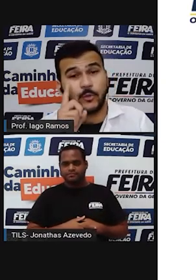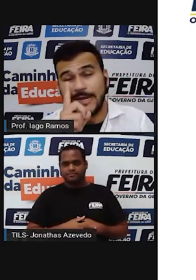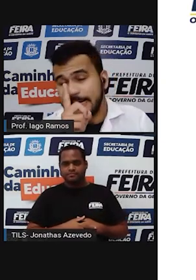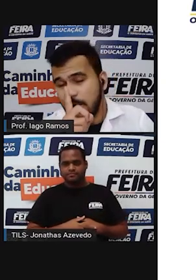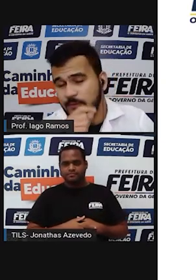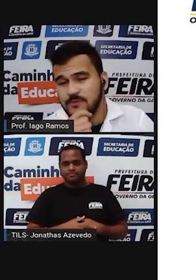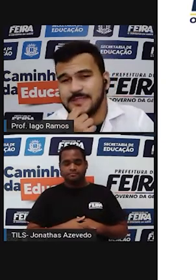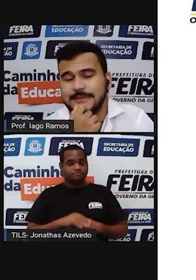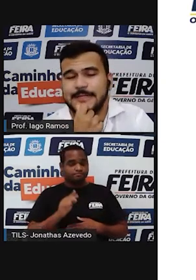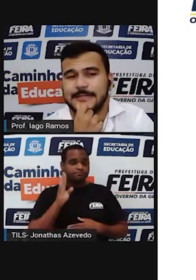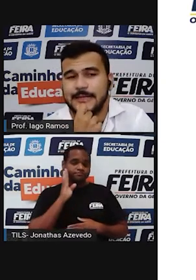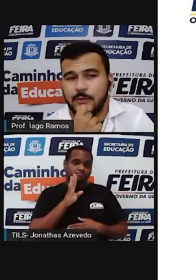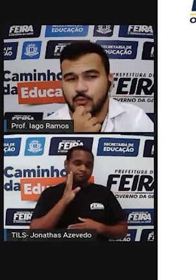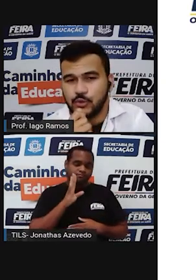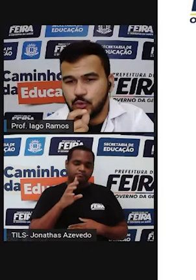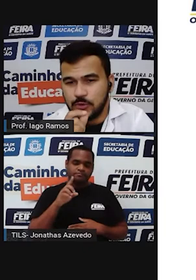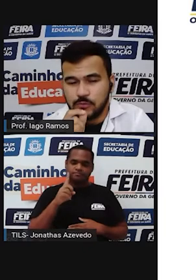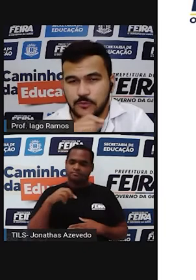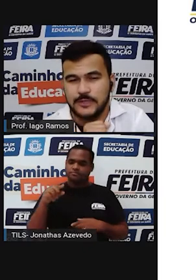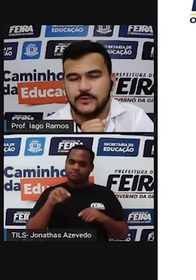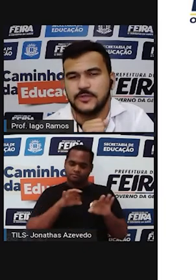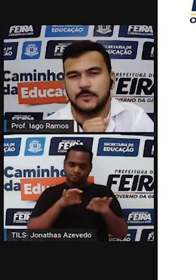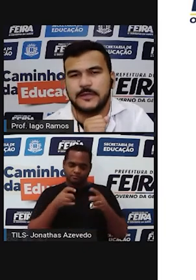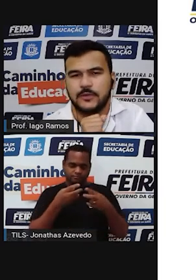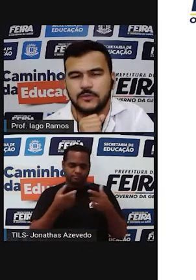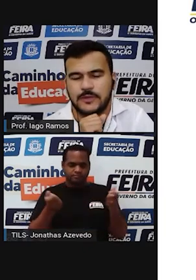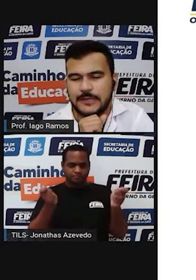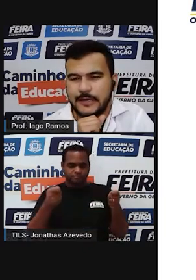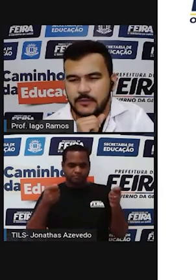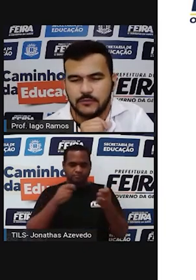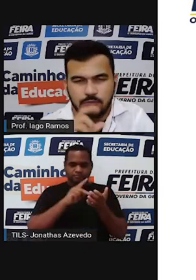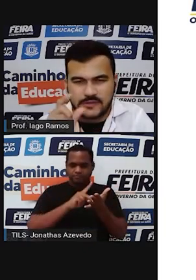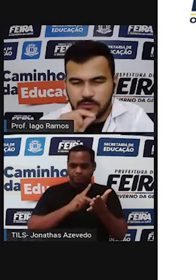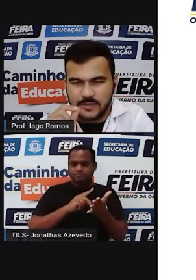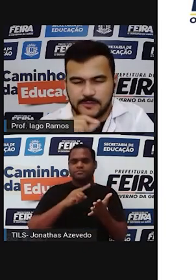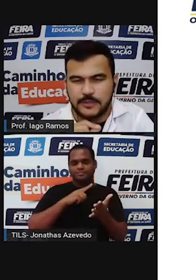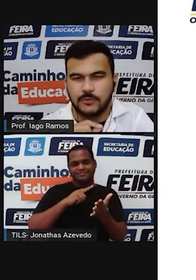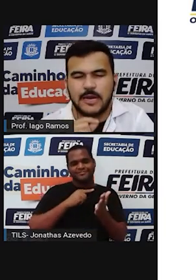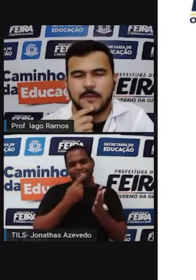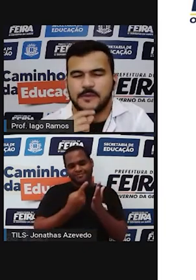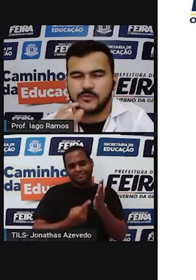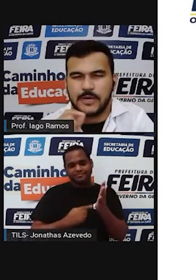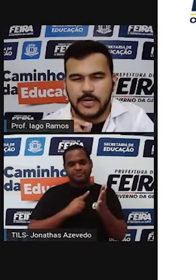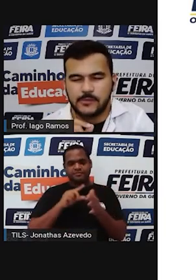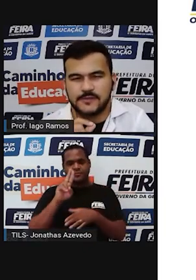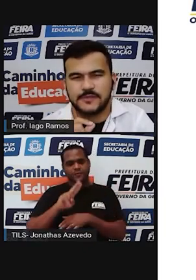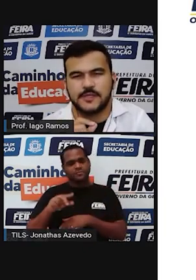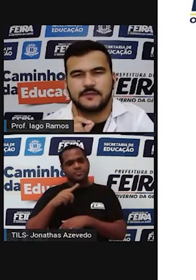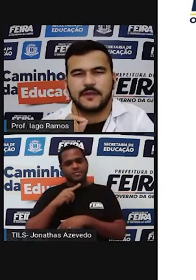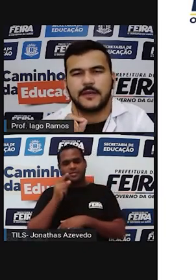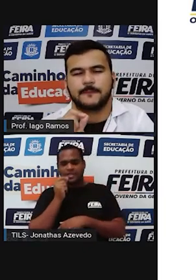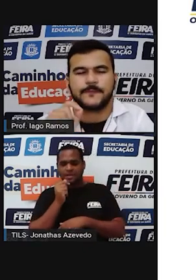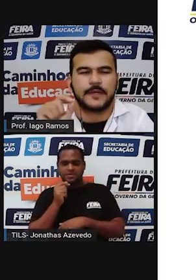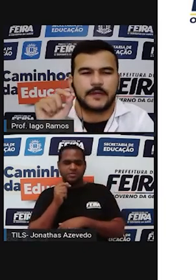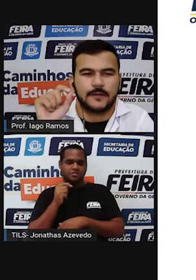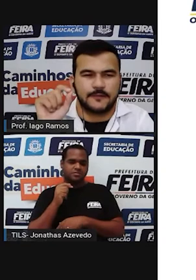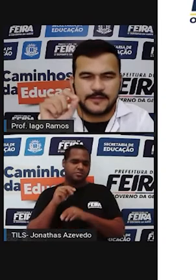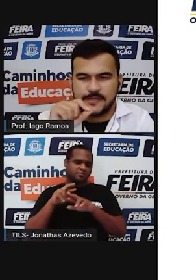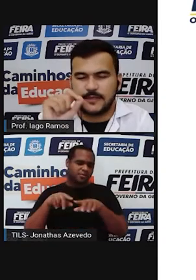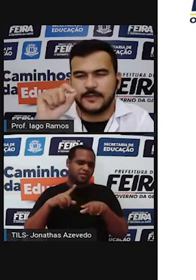o legal é você tentar construir o modelo geométrico no caderno usando mesmo ali o lápis uma régua se você tiver